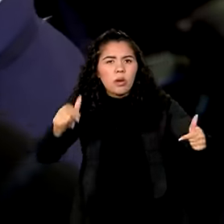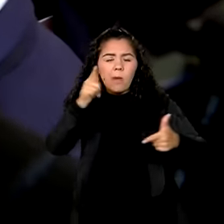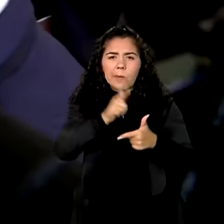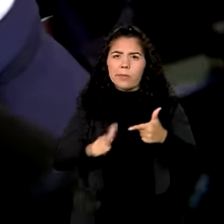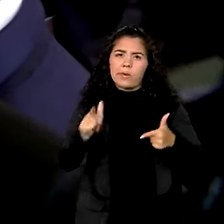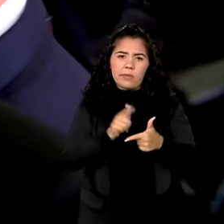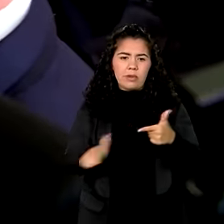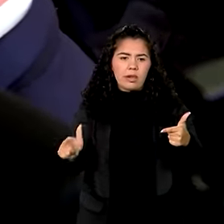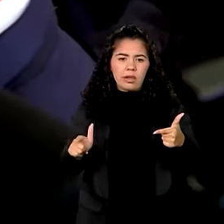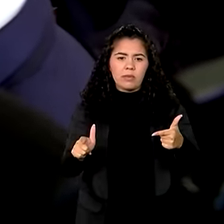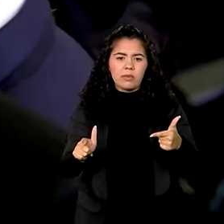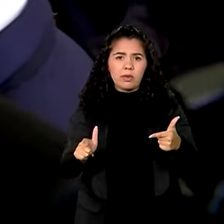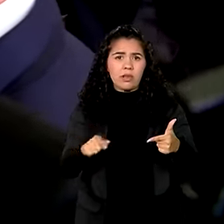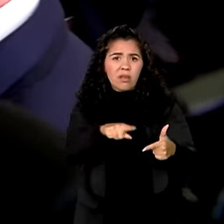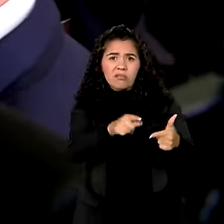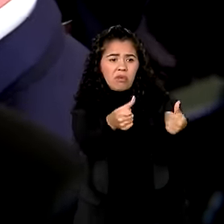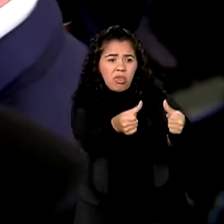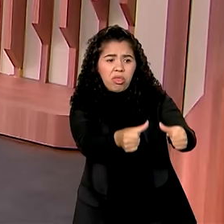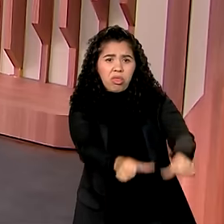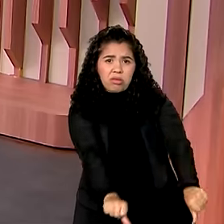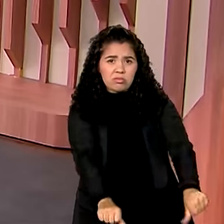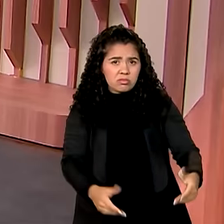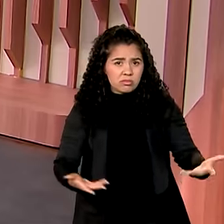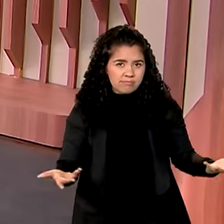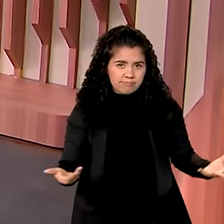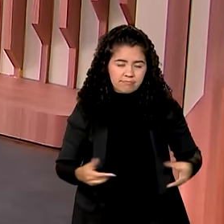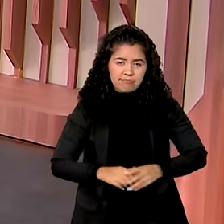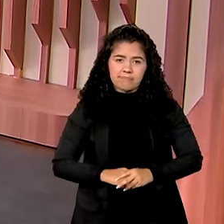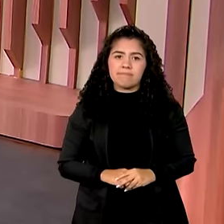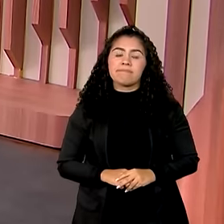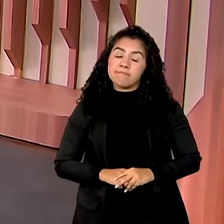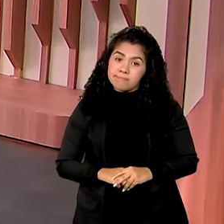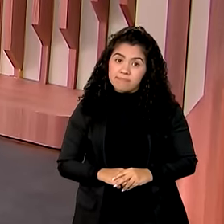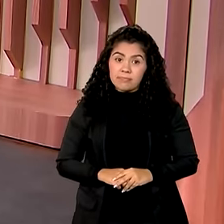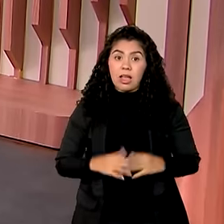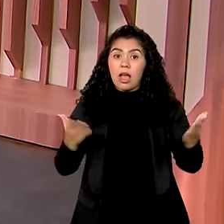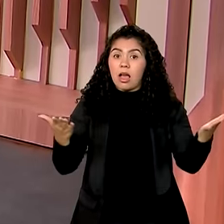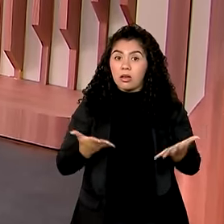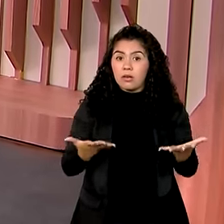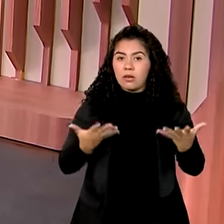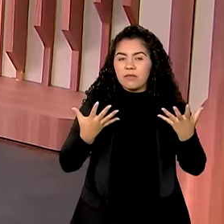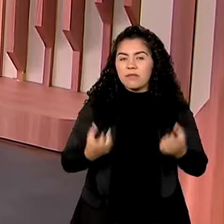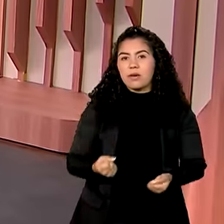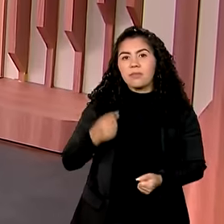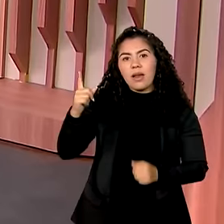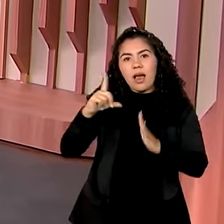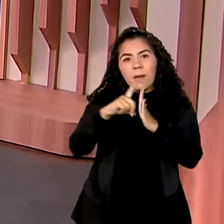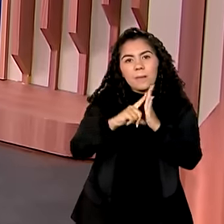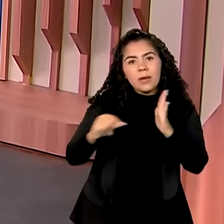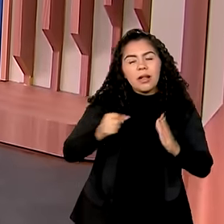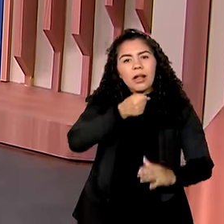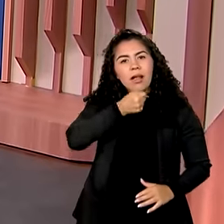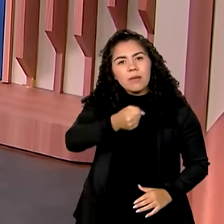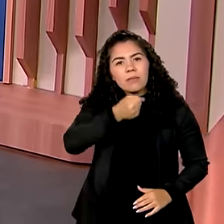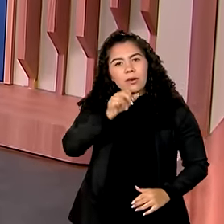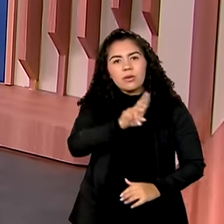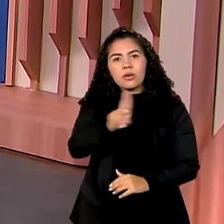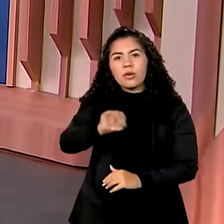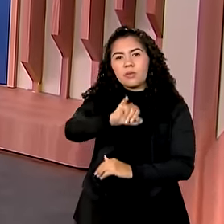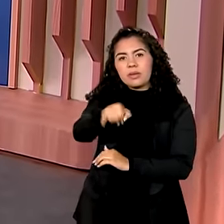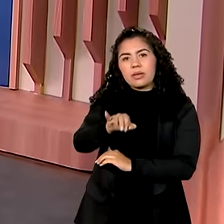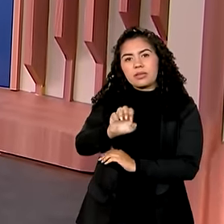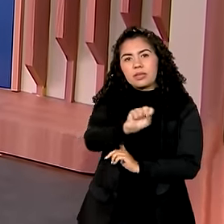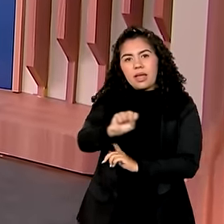vai indo pelo ralo. E agora a gente vai ao Palácio do Planalto saber com a repórter Jéssica